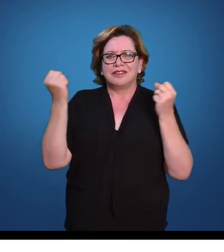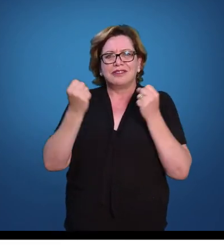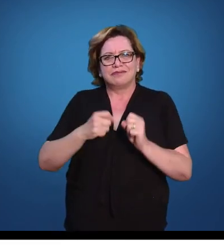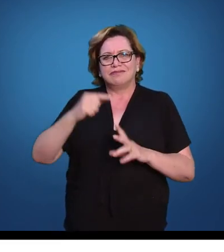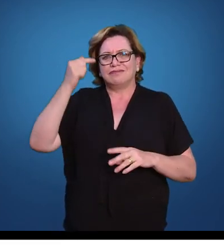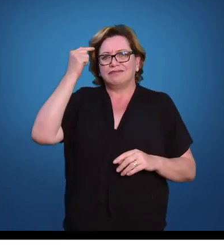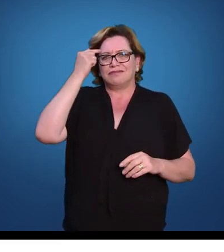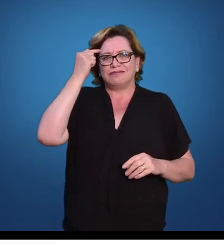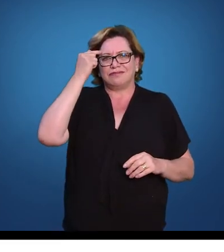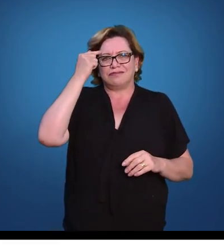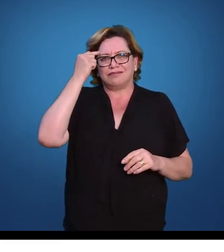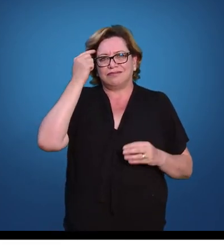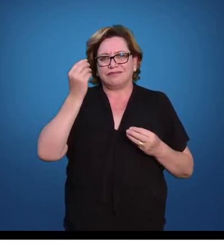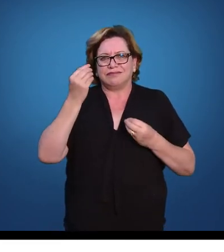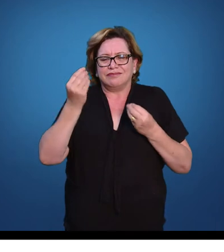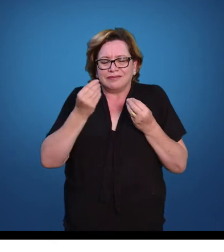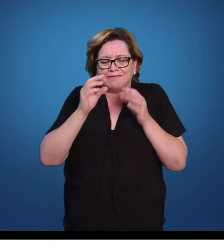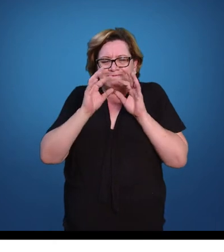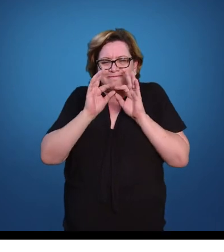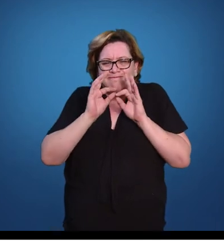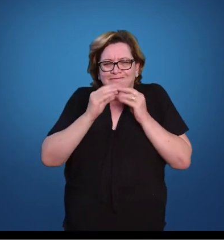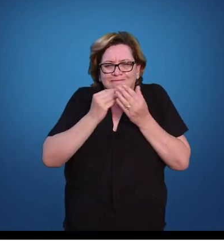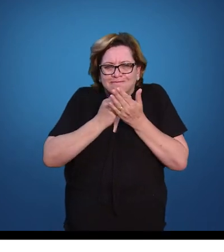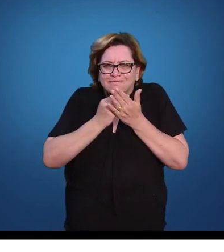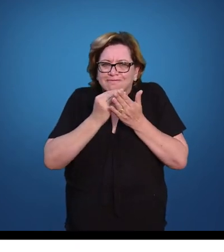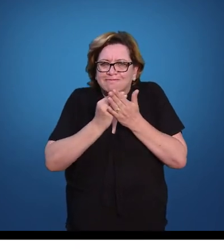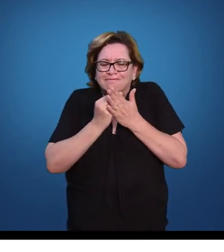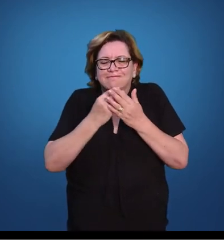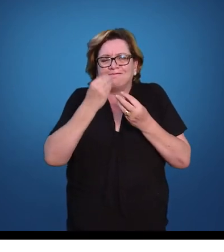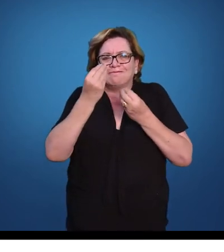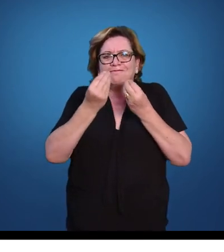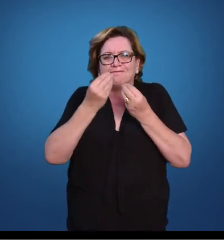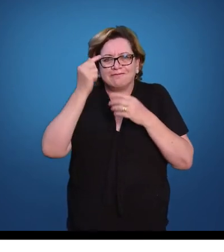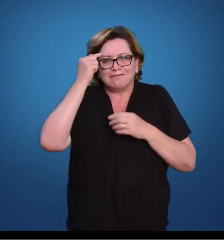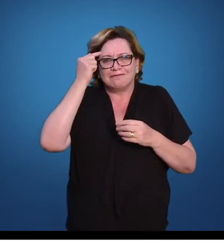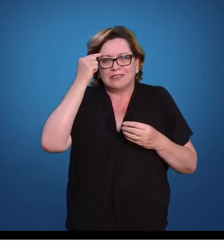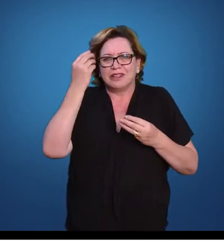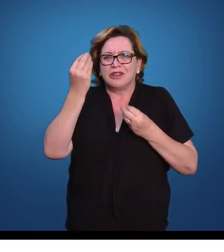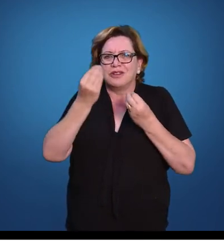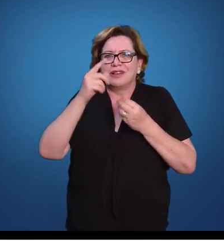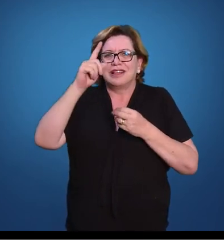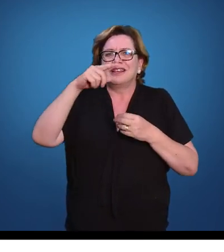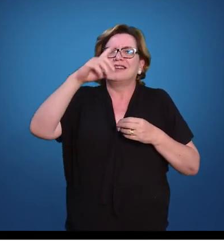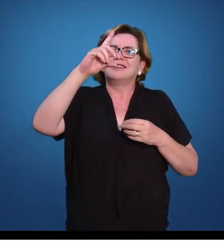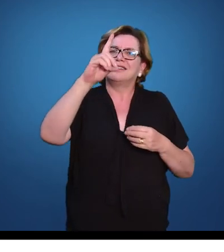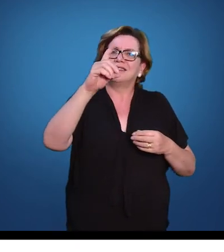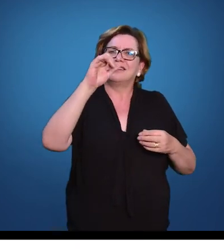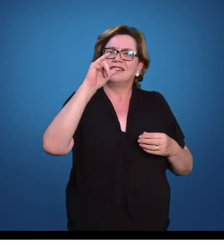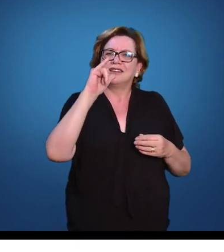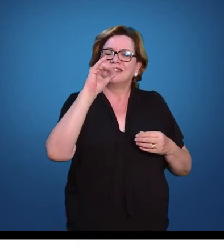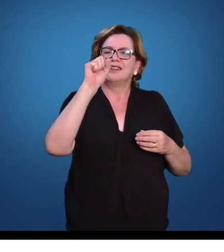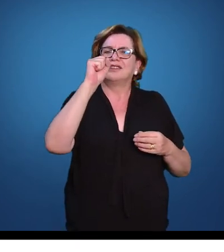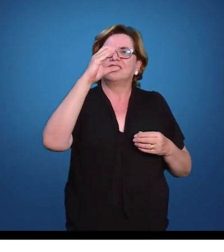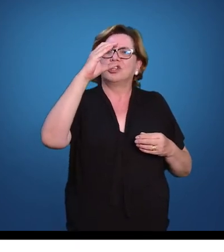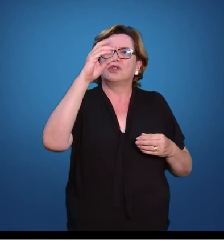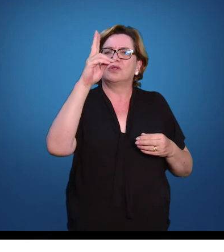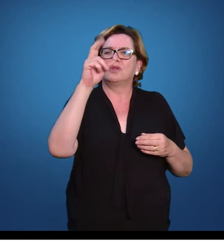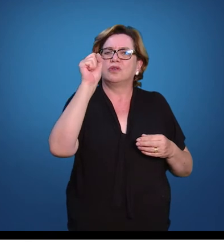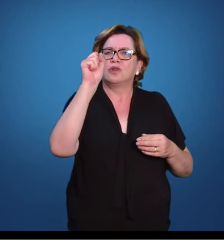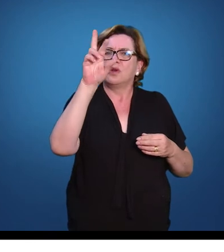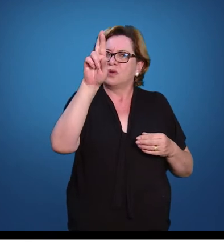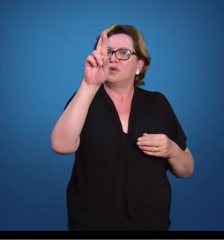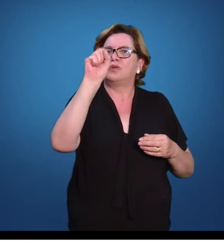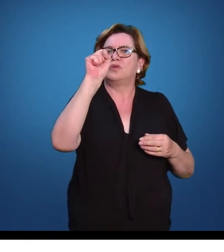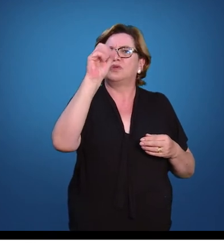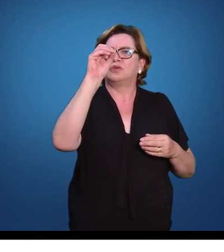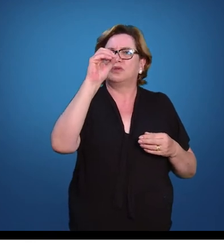minimamente, ou começando a se pensar, as partes do discurso. Foi com ele que começou